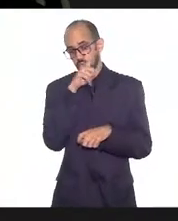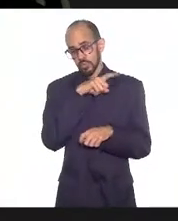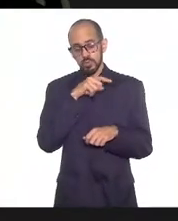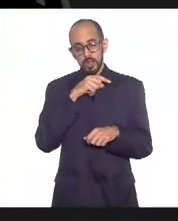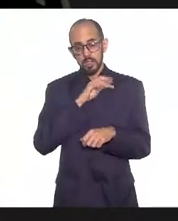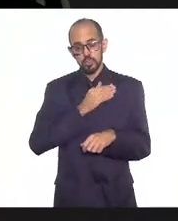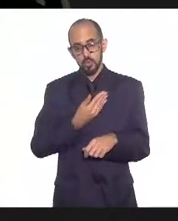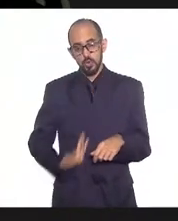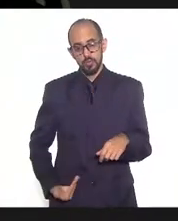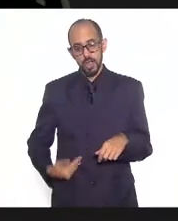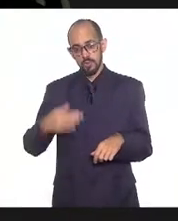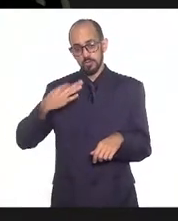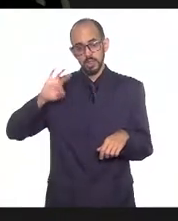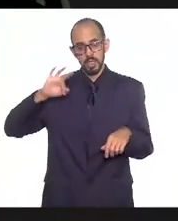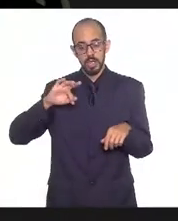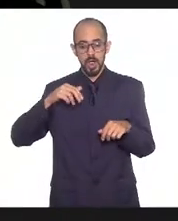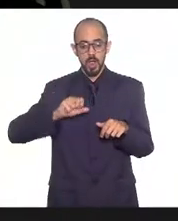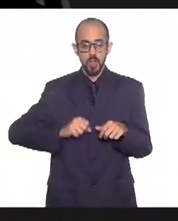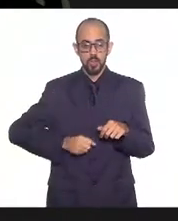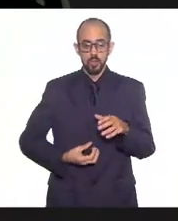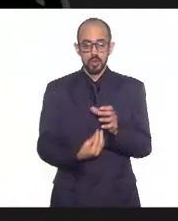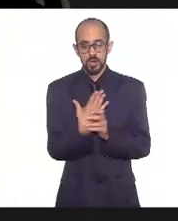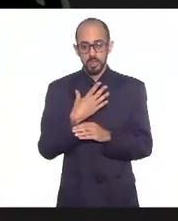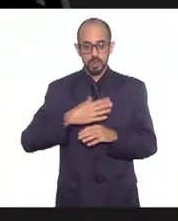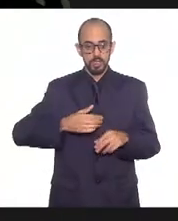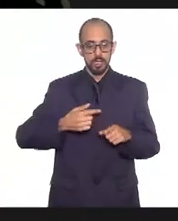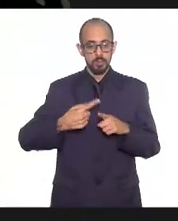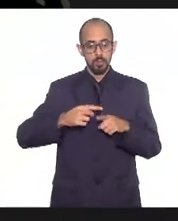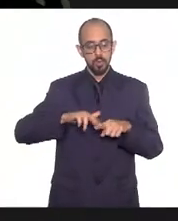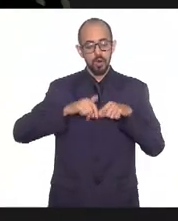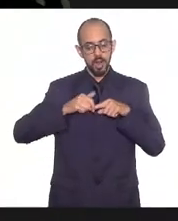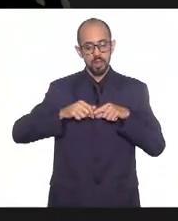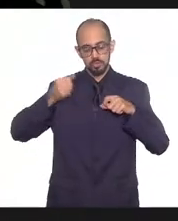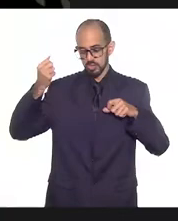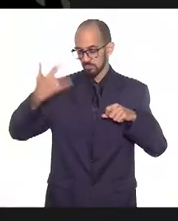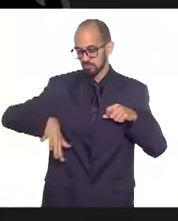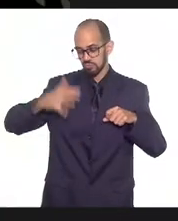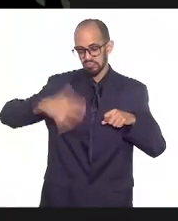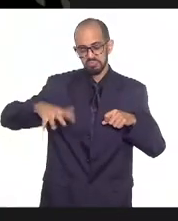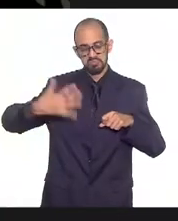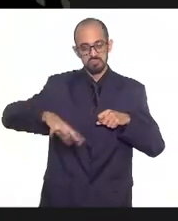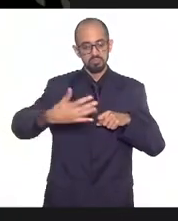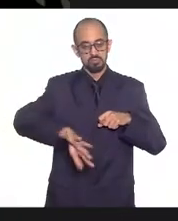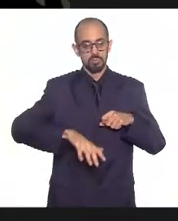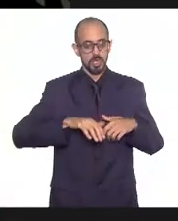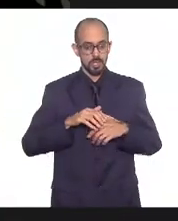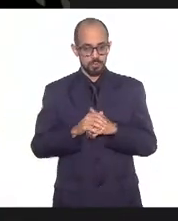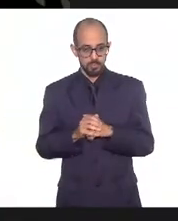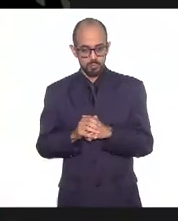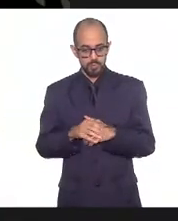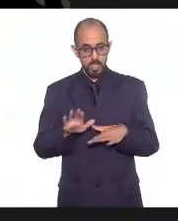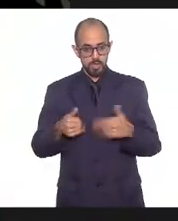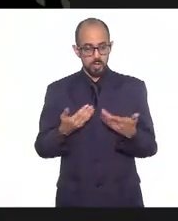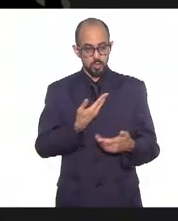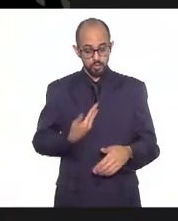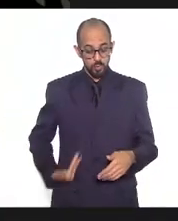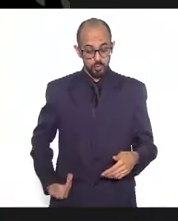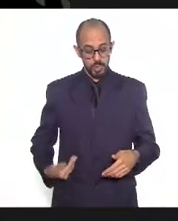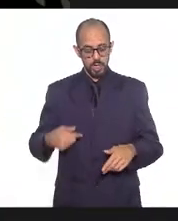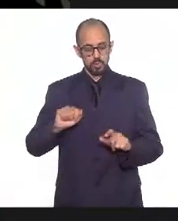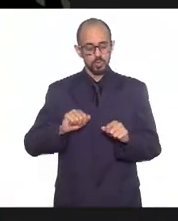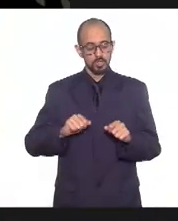federal está impondo e todo o negacionismo do atual presidente. Então, os governadores tiveram a